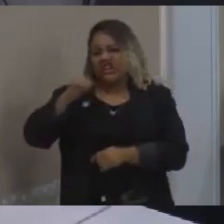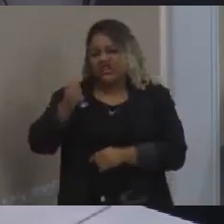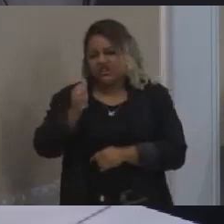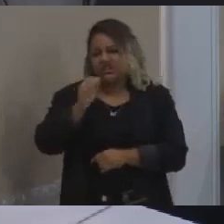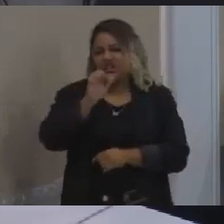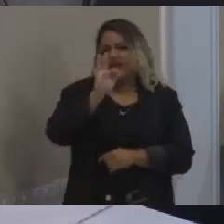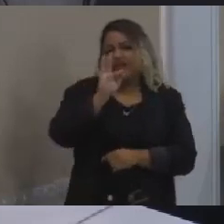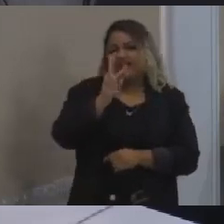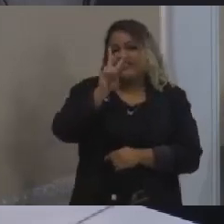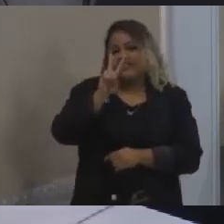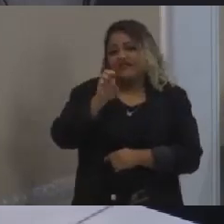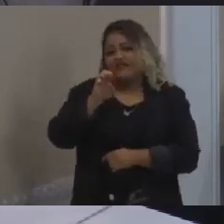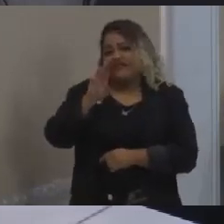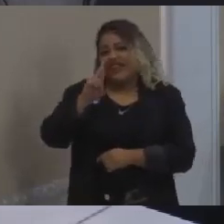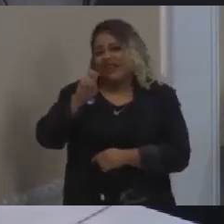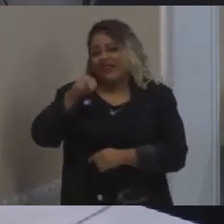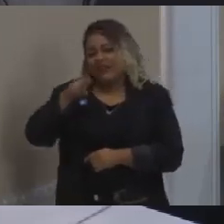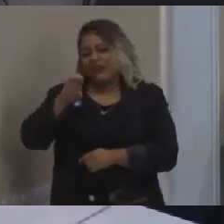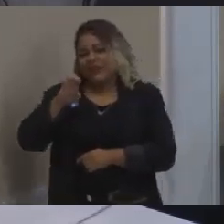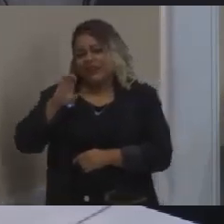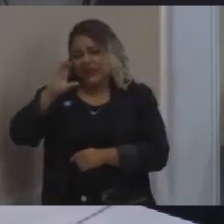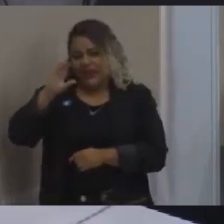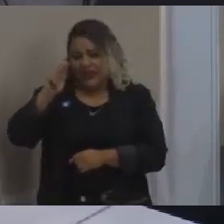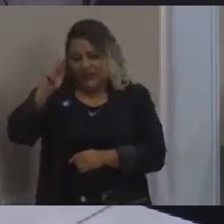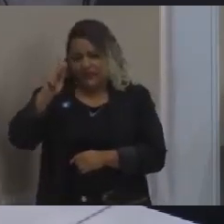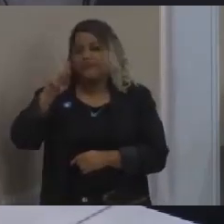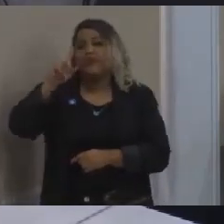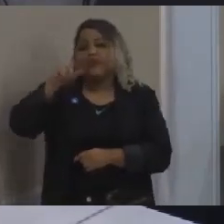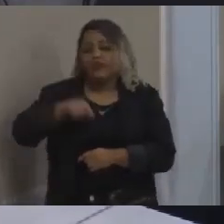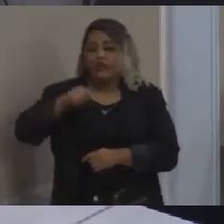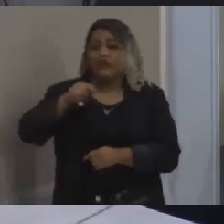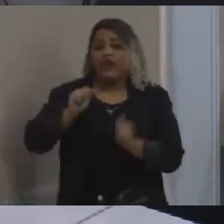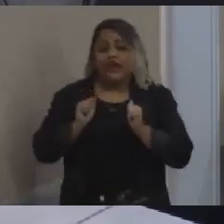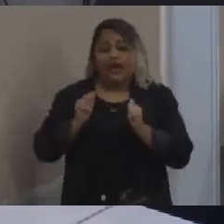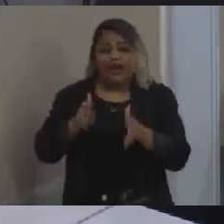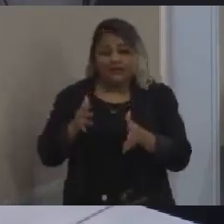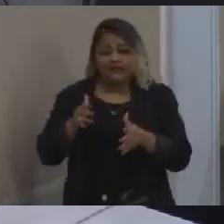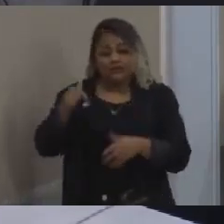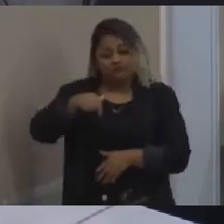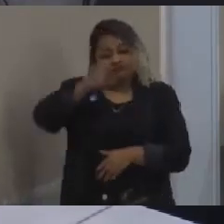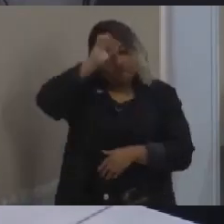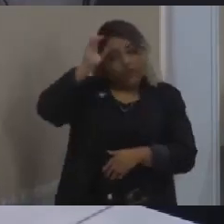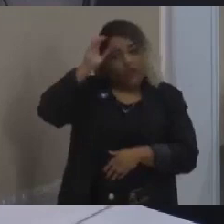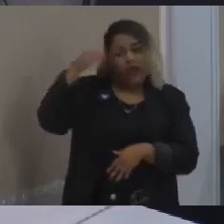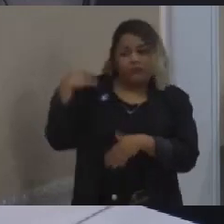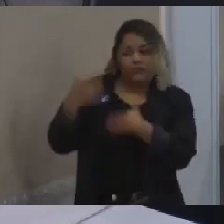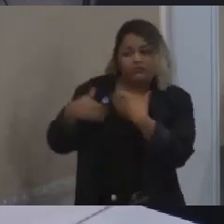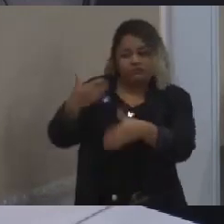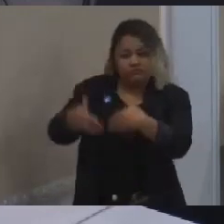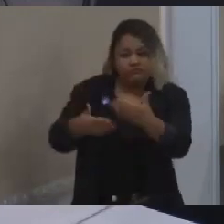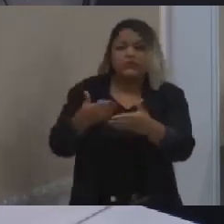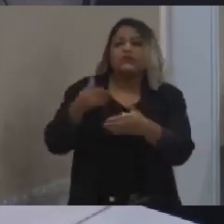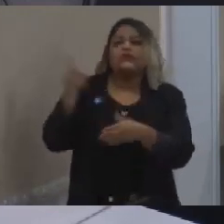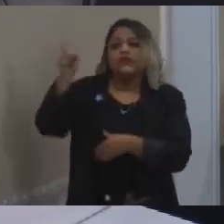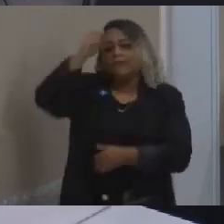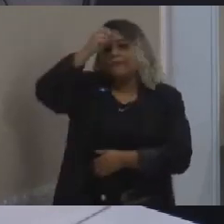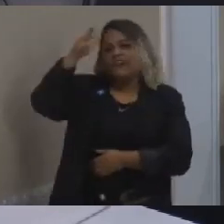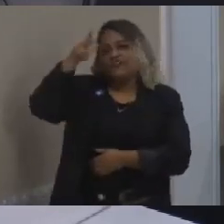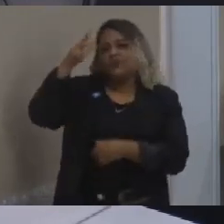Câmara aqui, e que a Prefeitura tem uma necessidade de fazer urbanização lá.